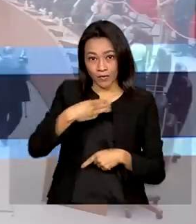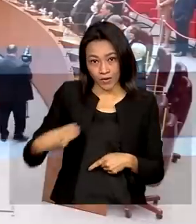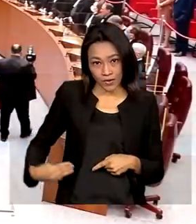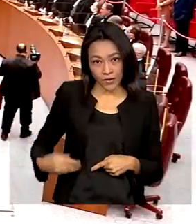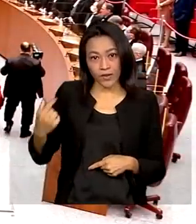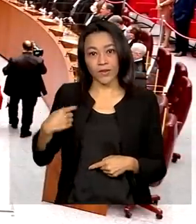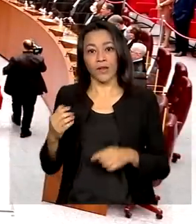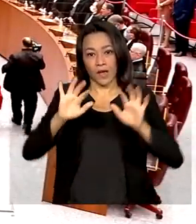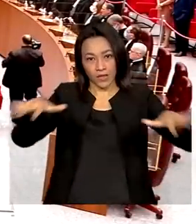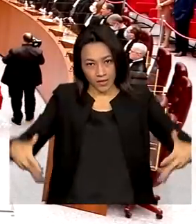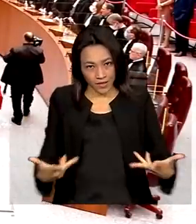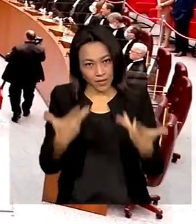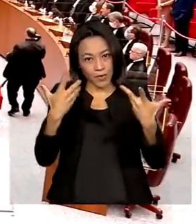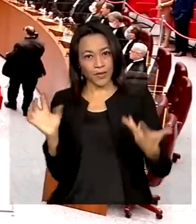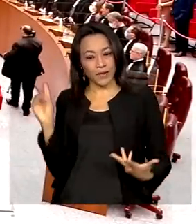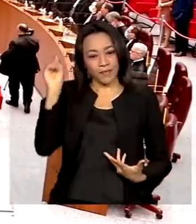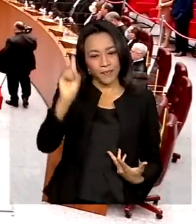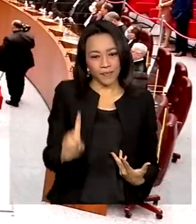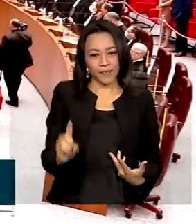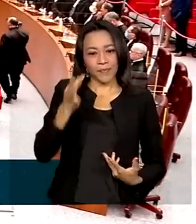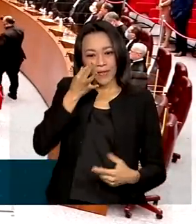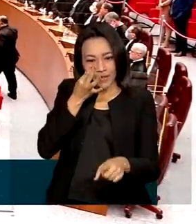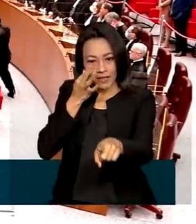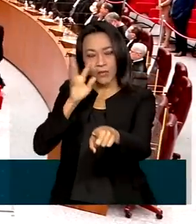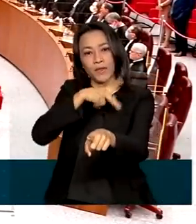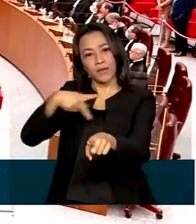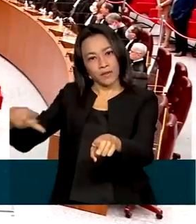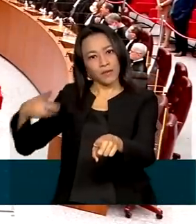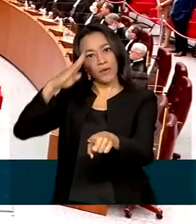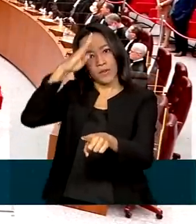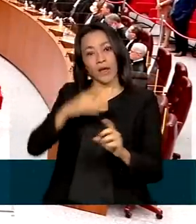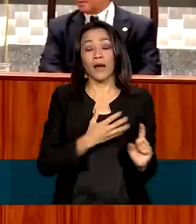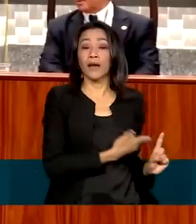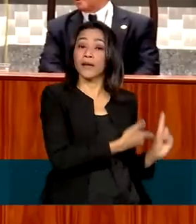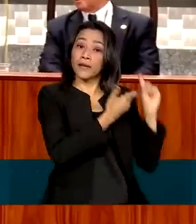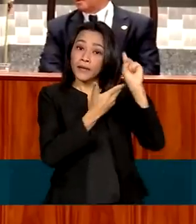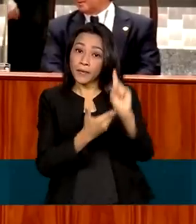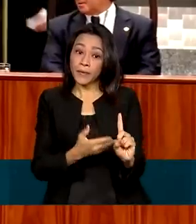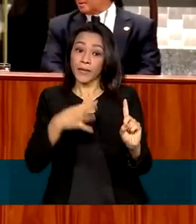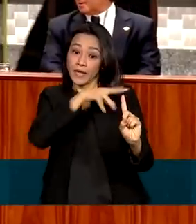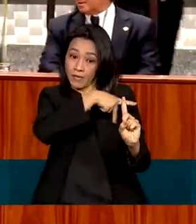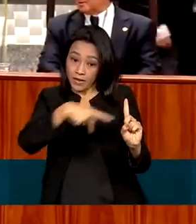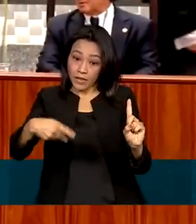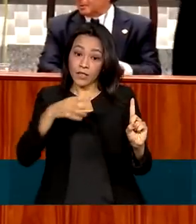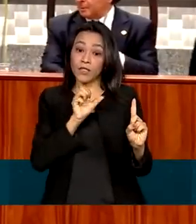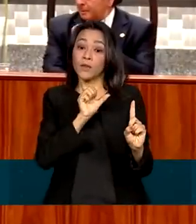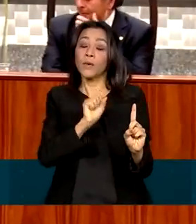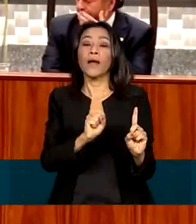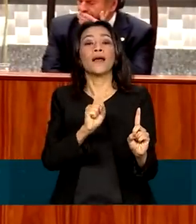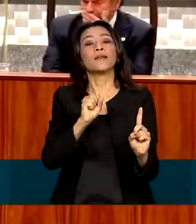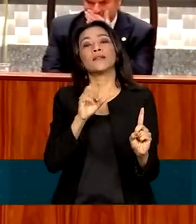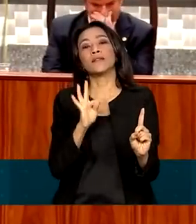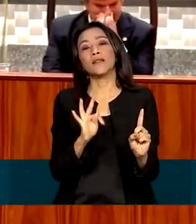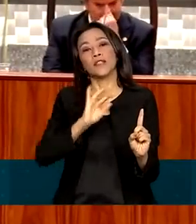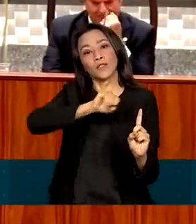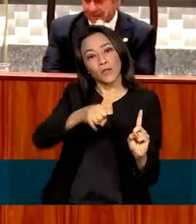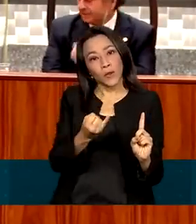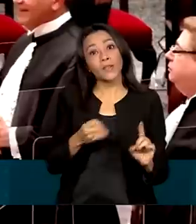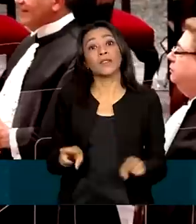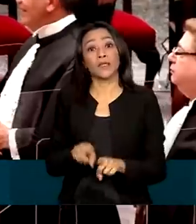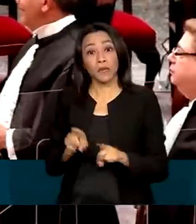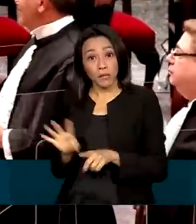participação do presidente Jair Bolsonaro e a presidente do STJ, Maria Tereza de Assis Moura, além do ministro do